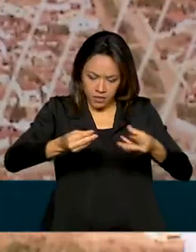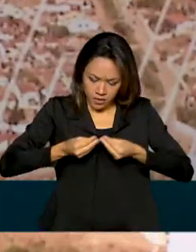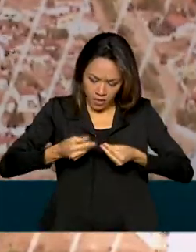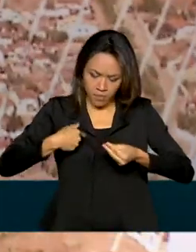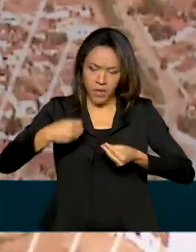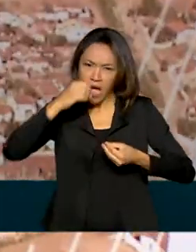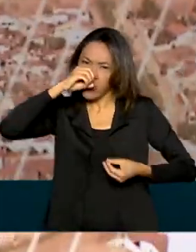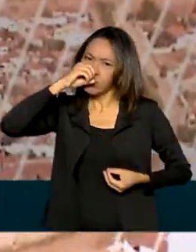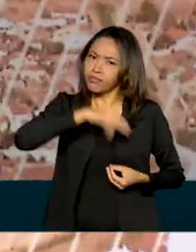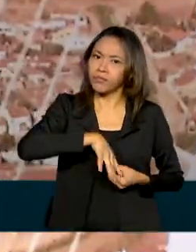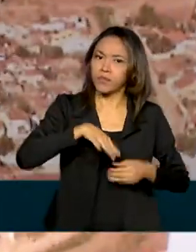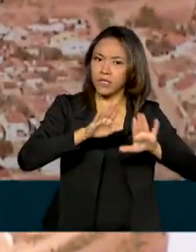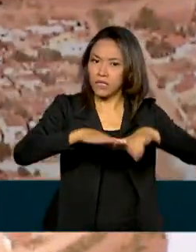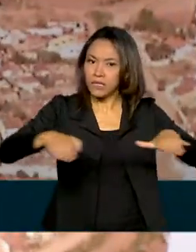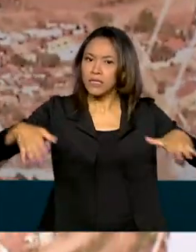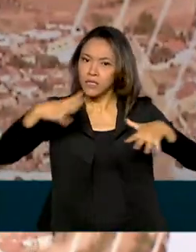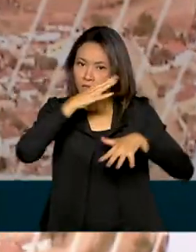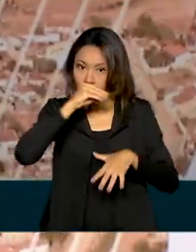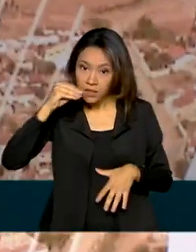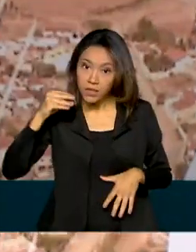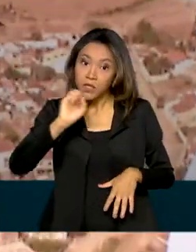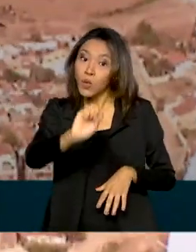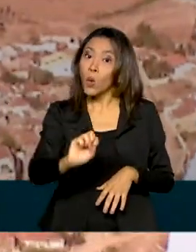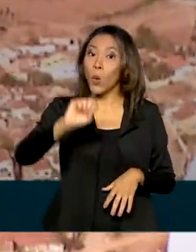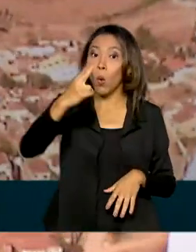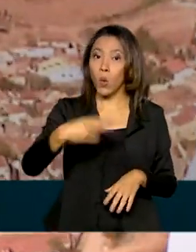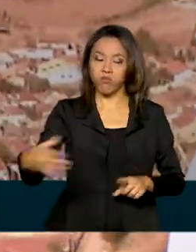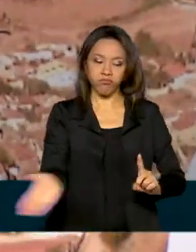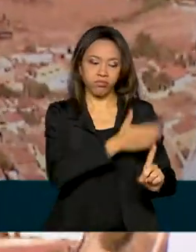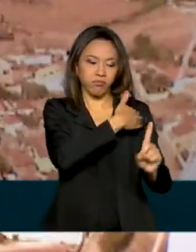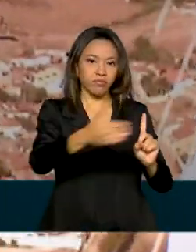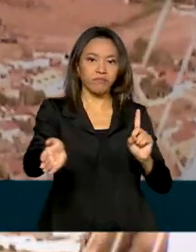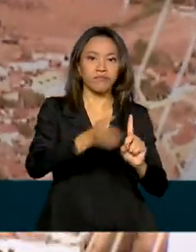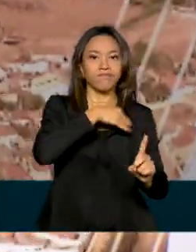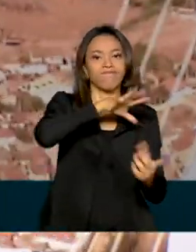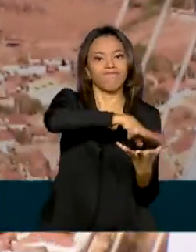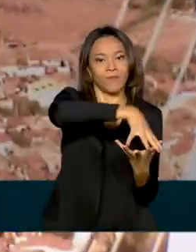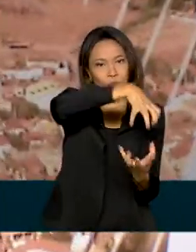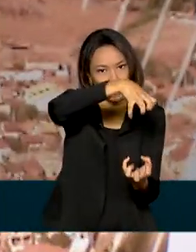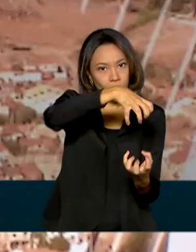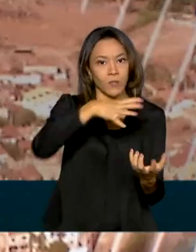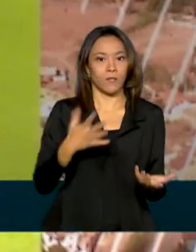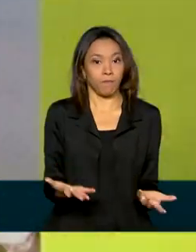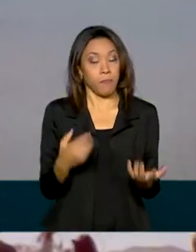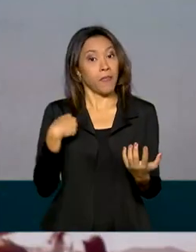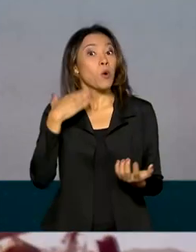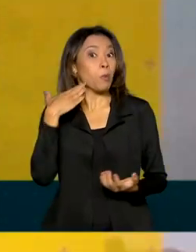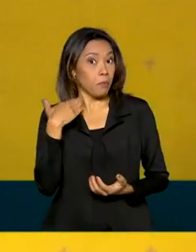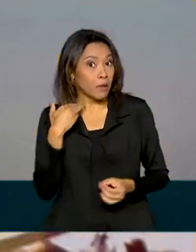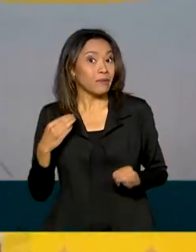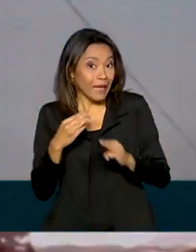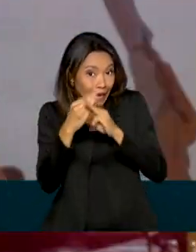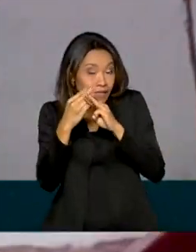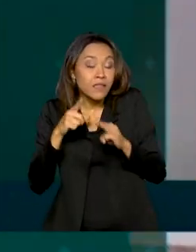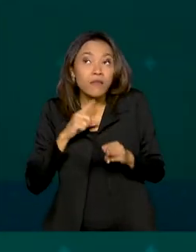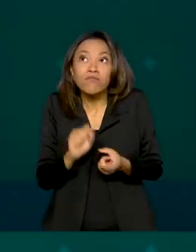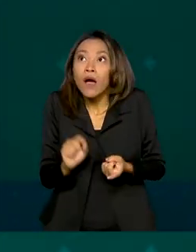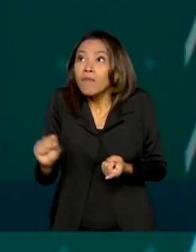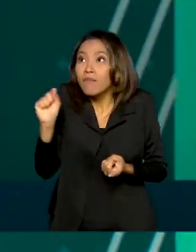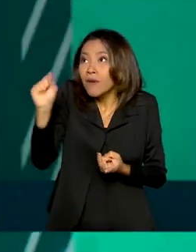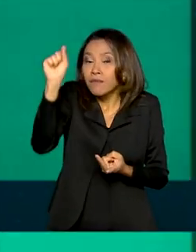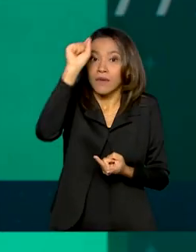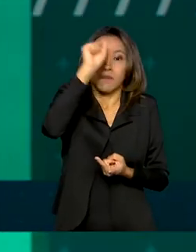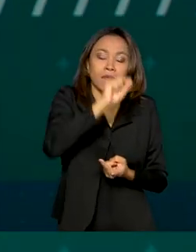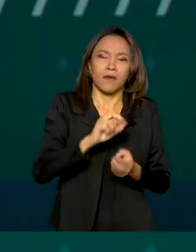abusos de crianças e adolescentes ou maus tratos contra idosos. Como a Caixa tem muitas agências em